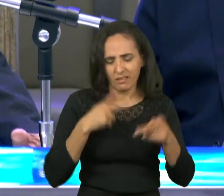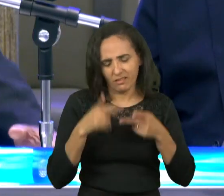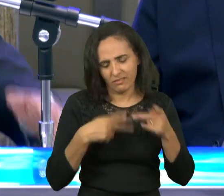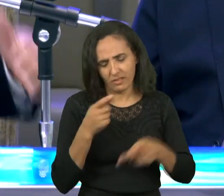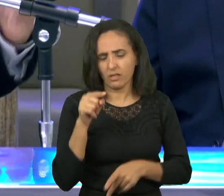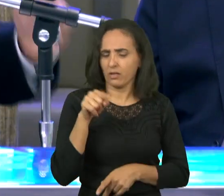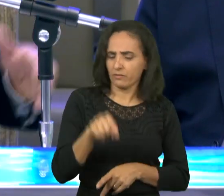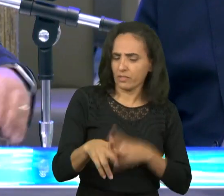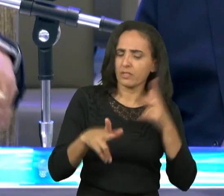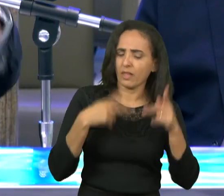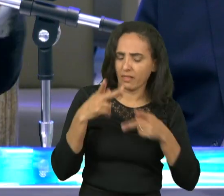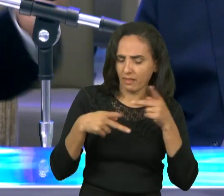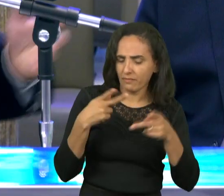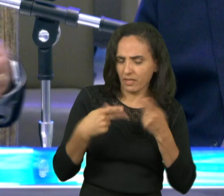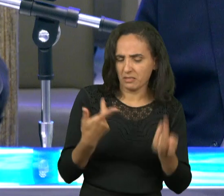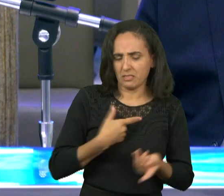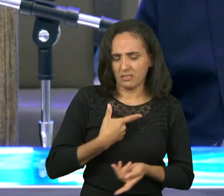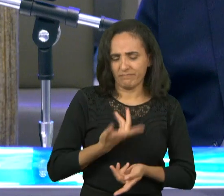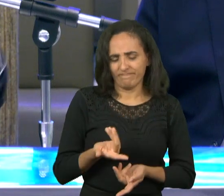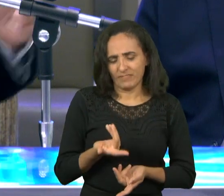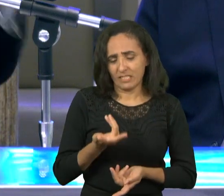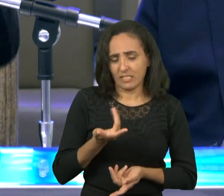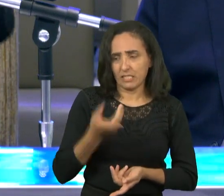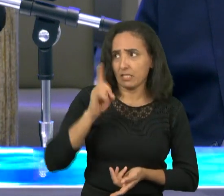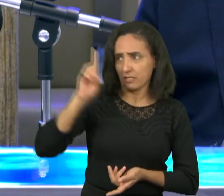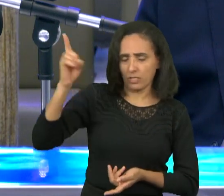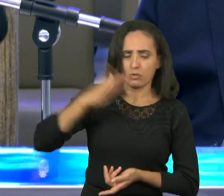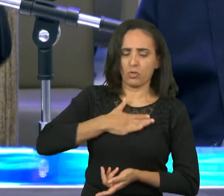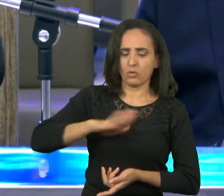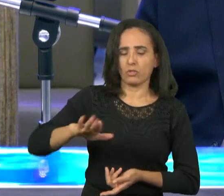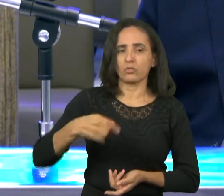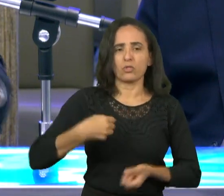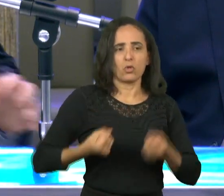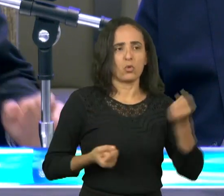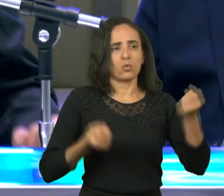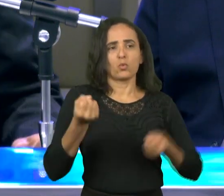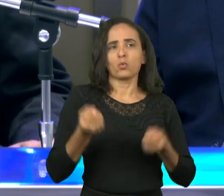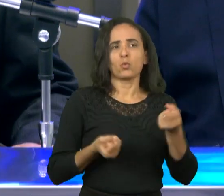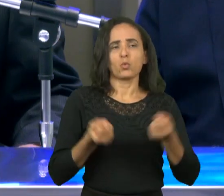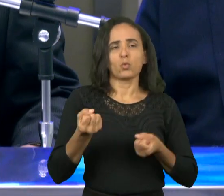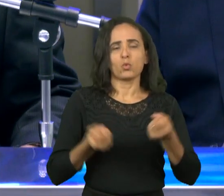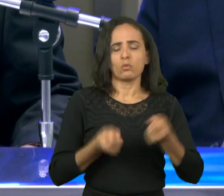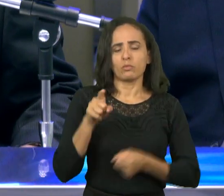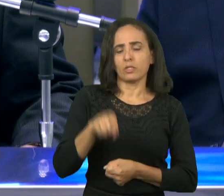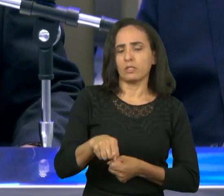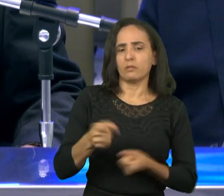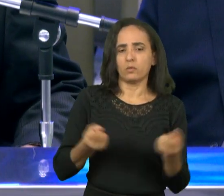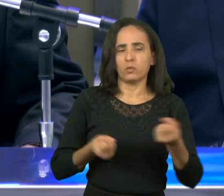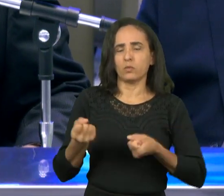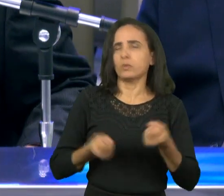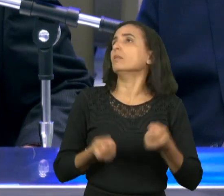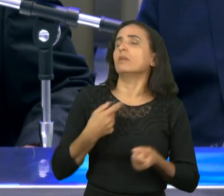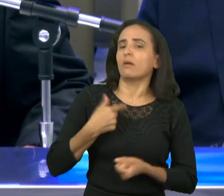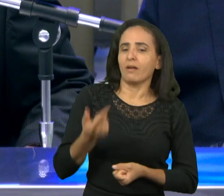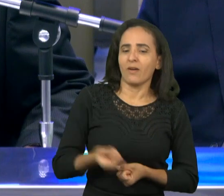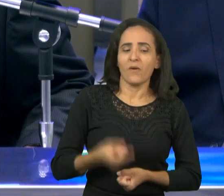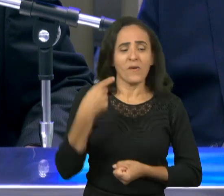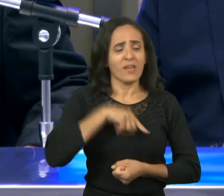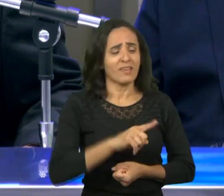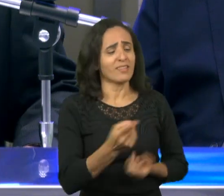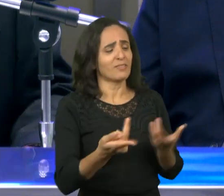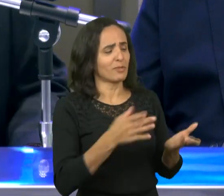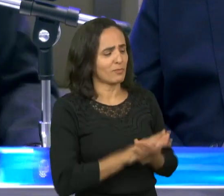você está dizendo palavras que desagradam a Deus eu ia no carro com ele ele ia dirigindo e ele disse assim olha Hilton